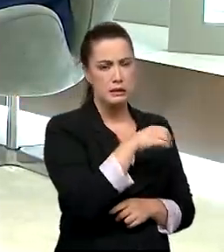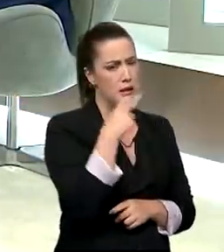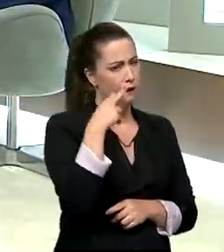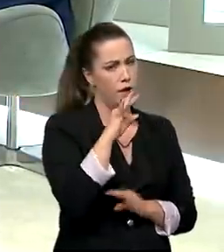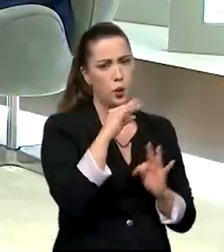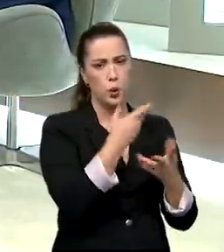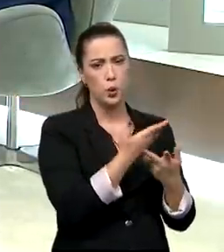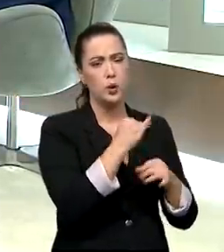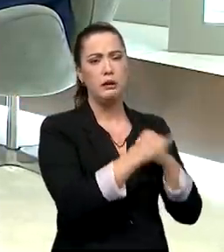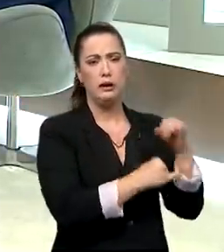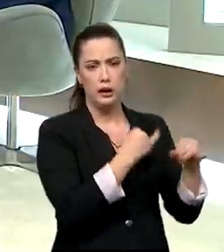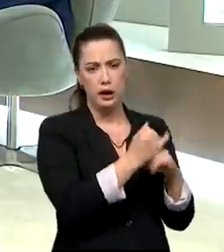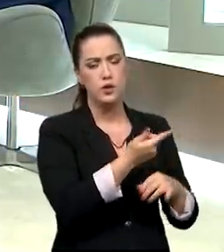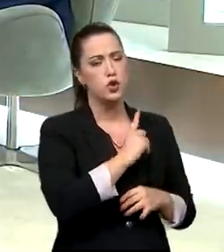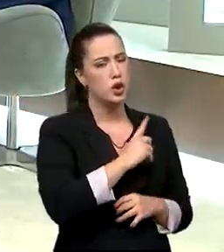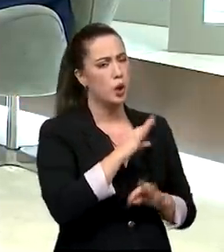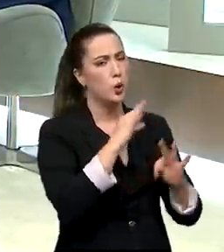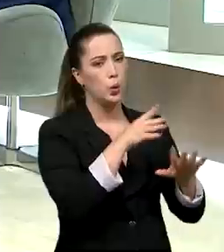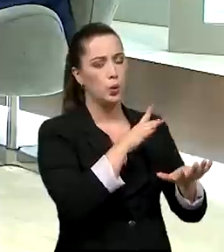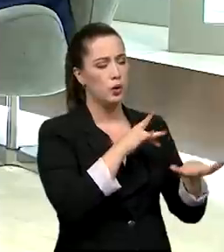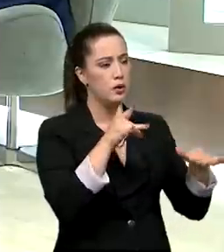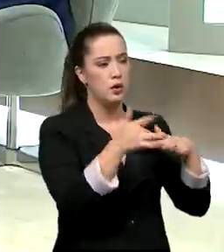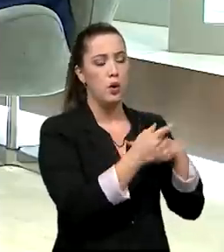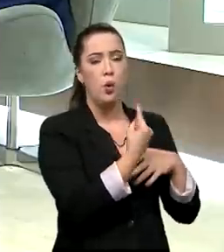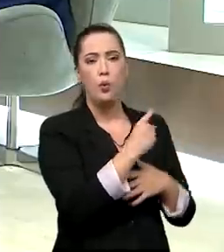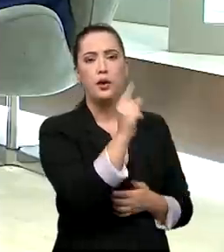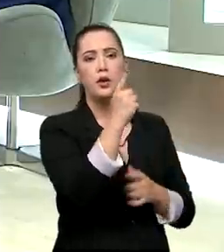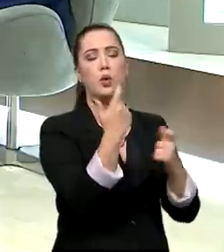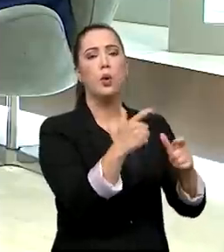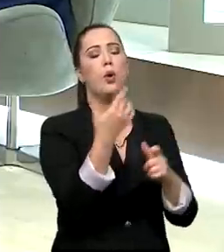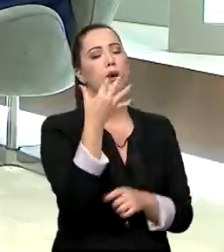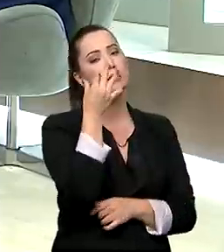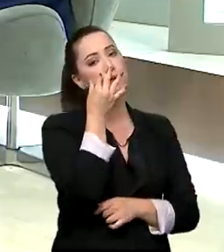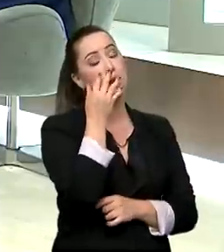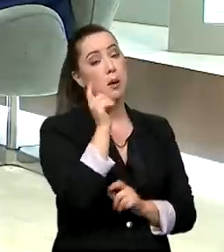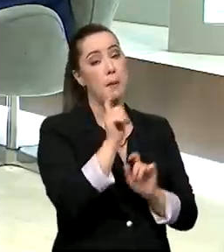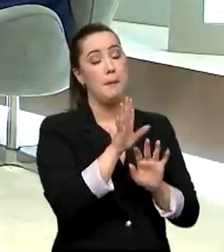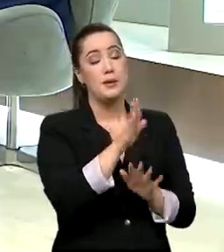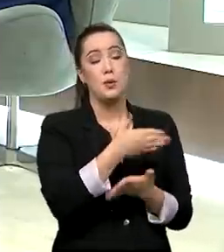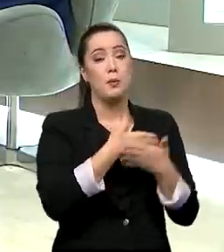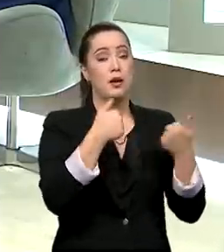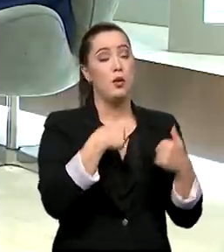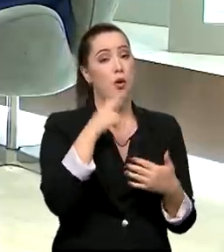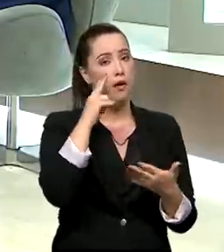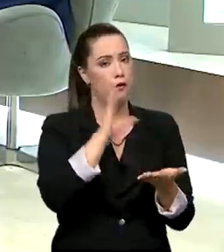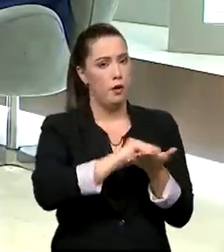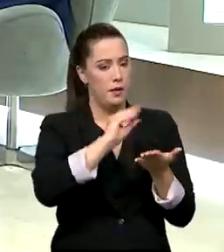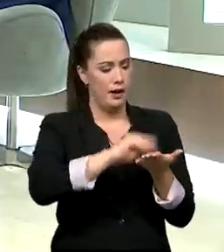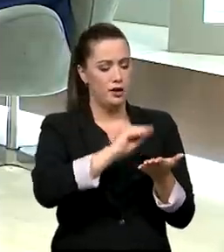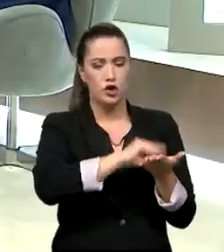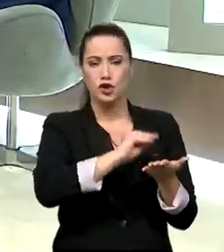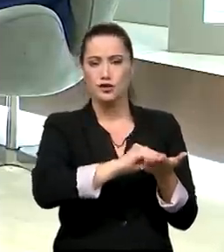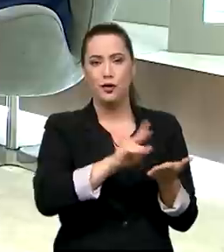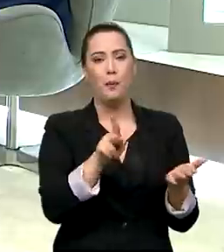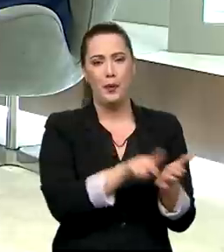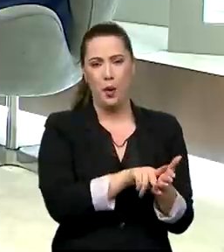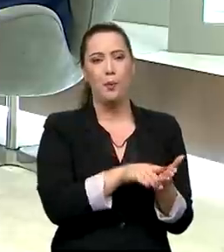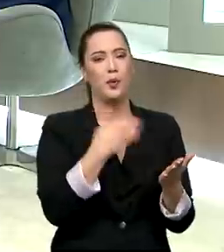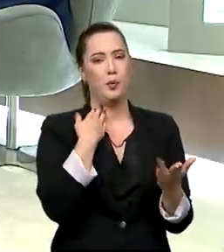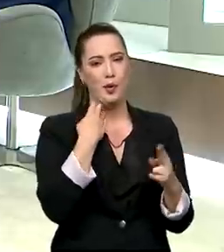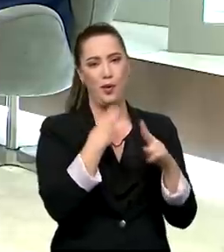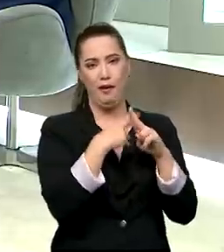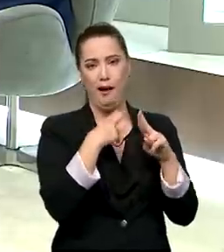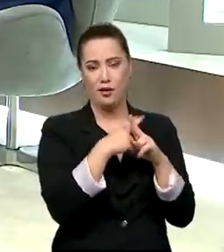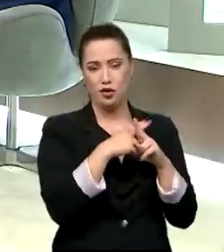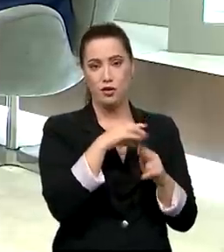obviamente, a internet, ir às agências. Mas o ideal é, o próprio Caixa tem, que ele é muito auto-explicativo e que, de novo,